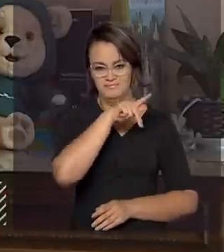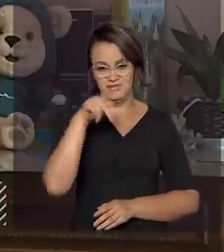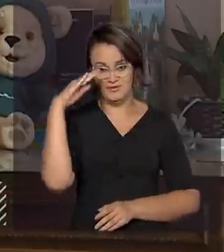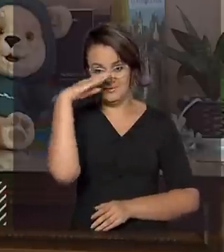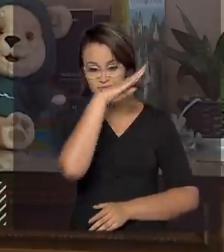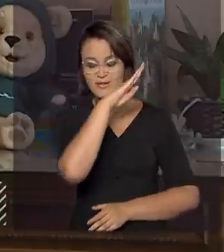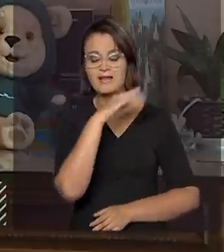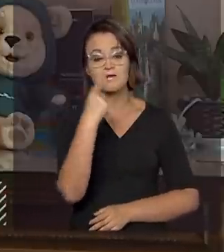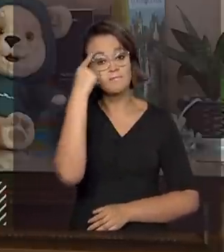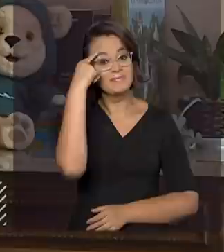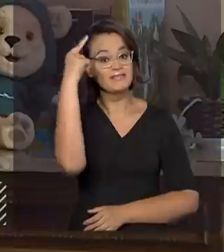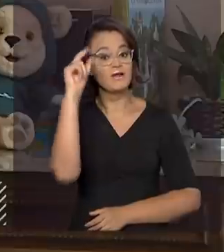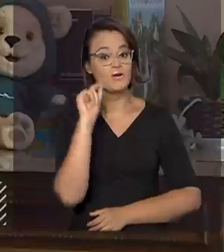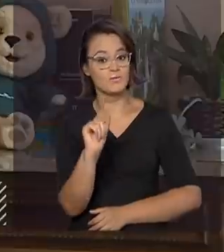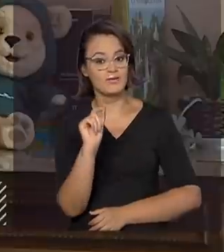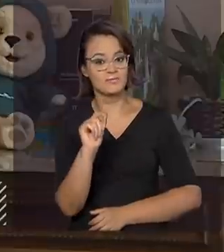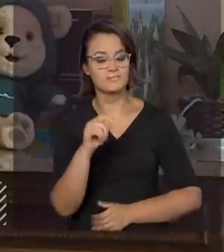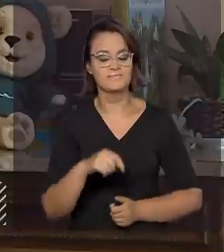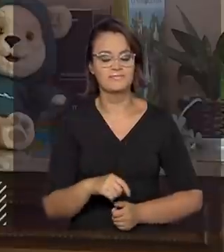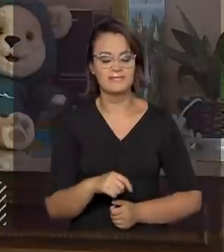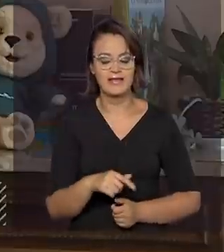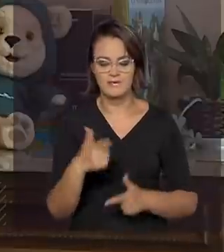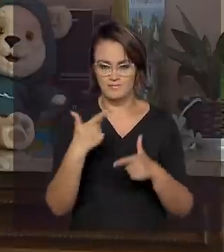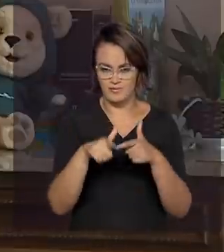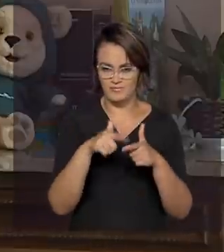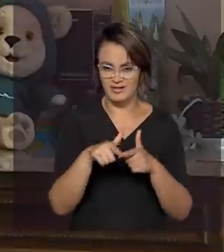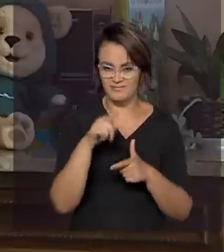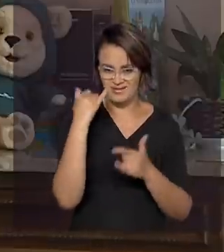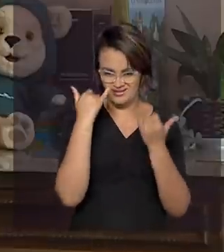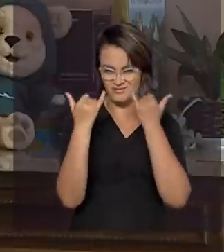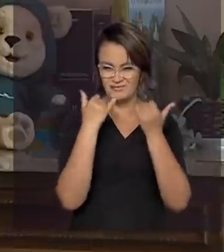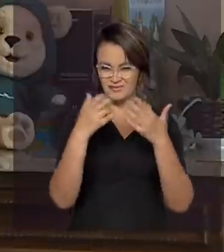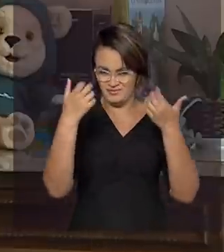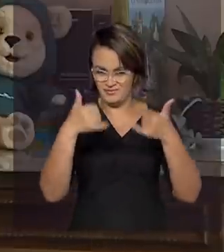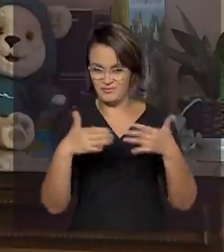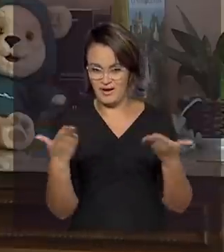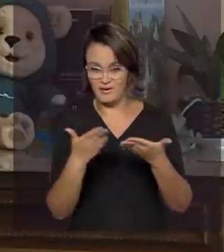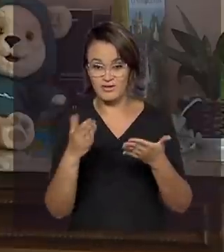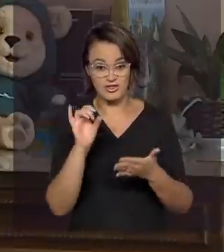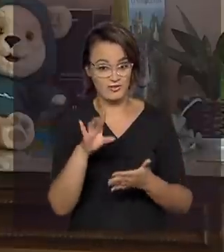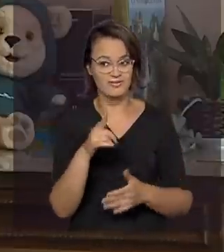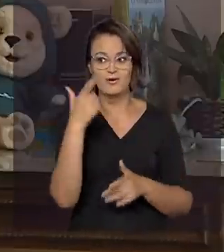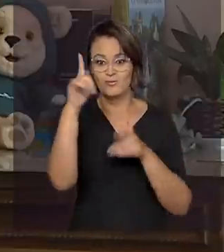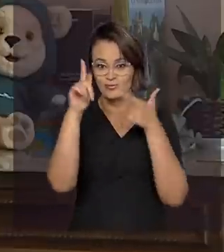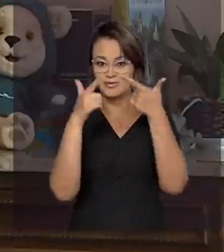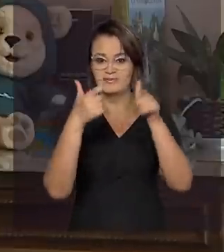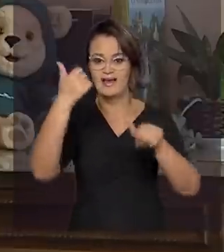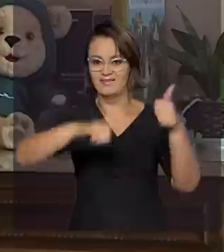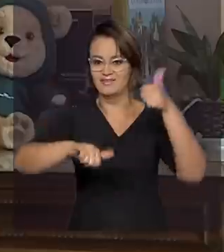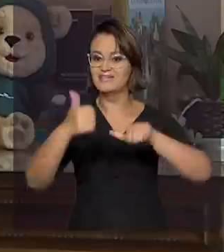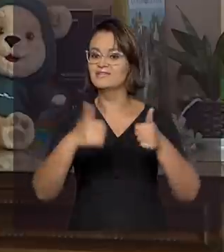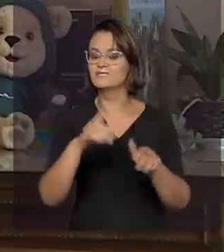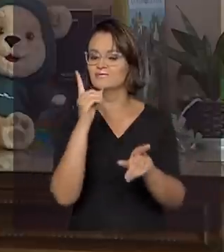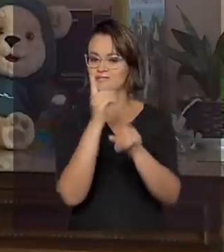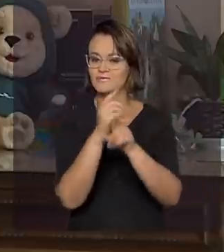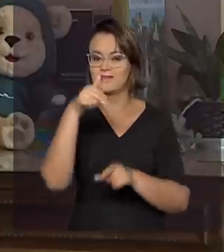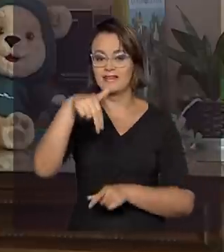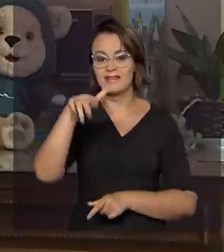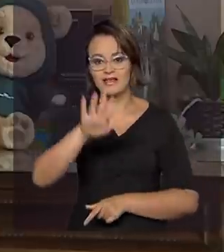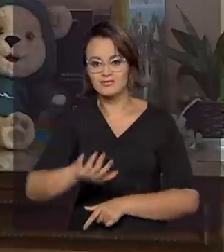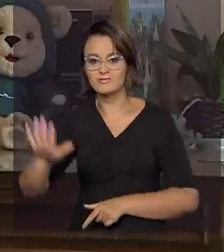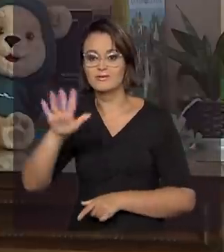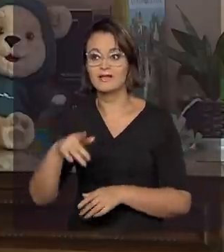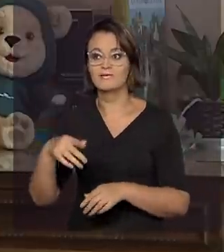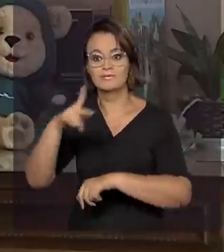só esses, como outros dados, outros resultados de avaliações nacionais